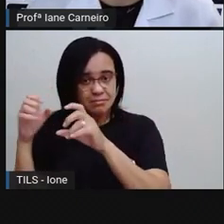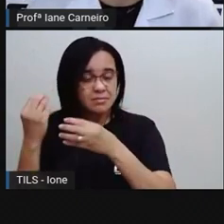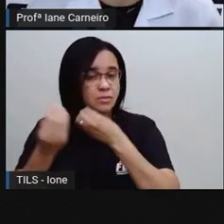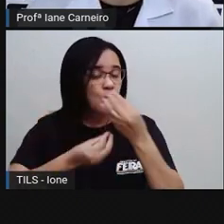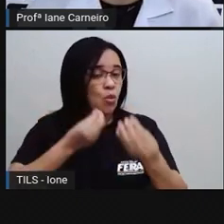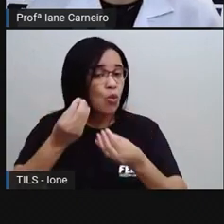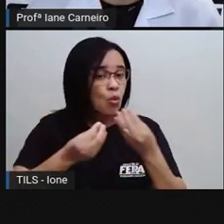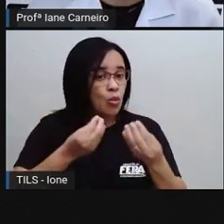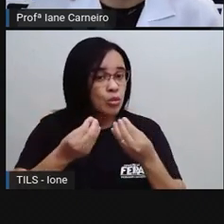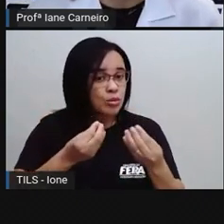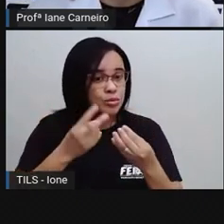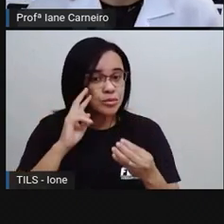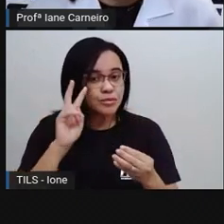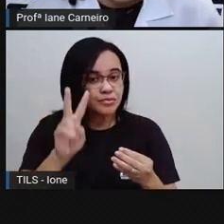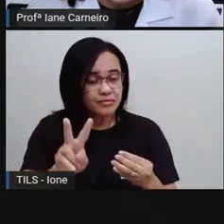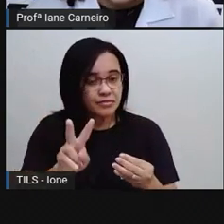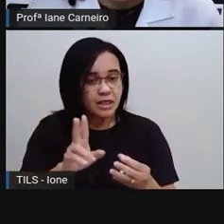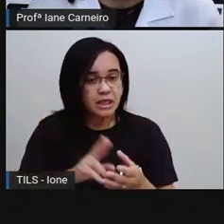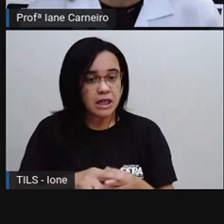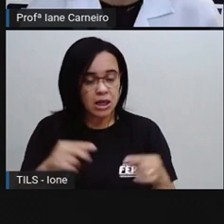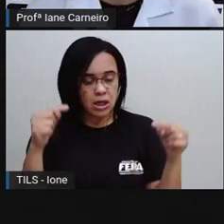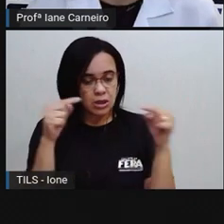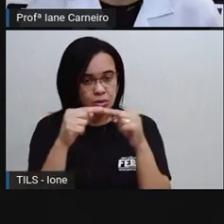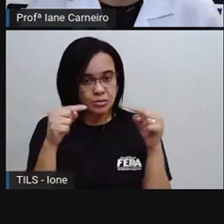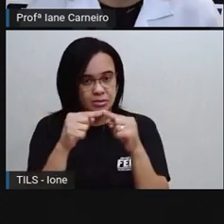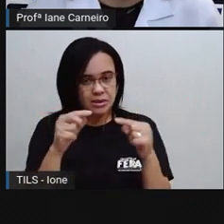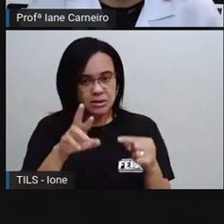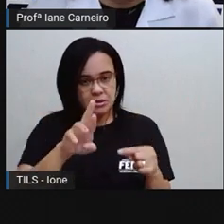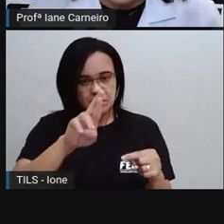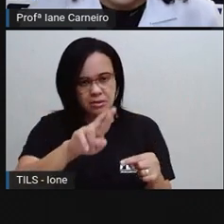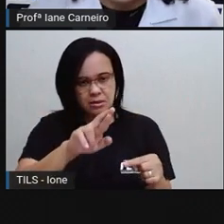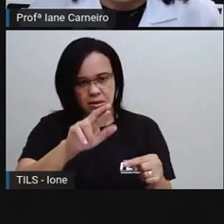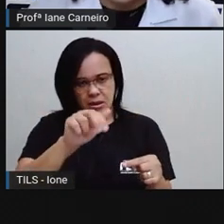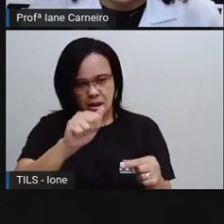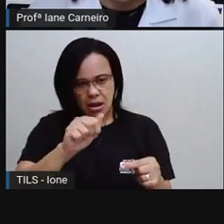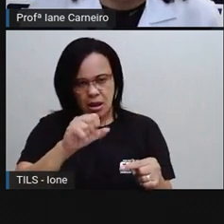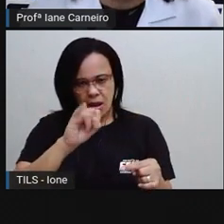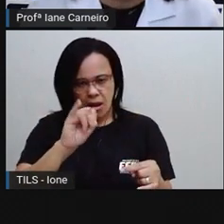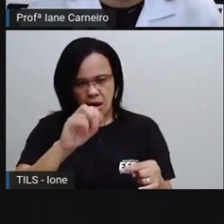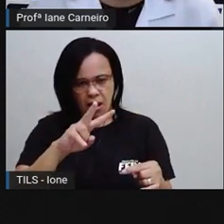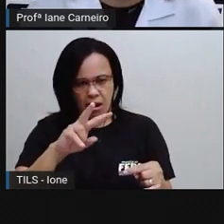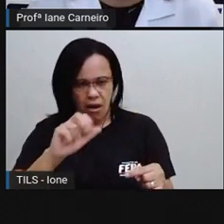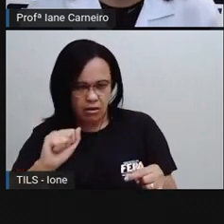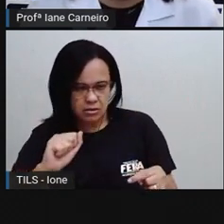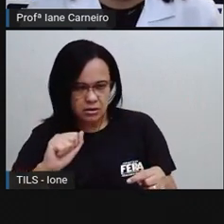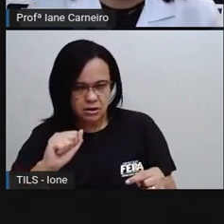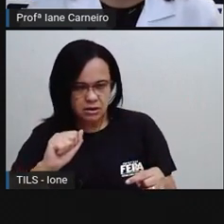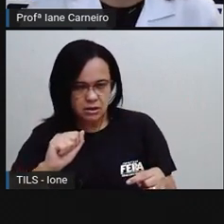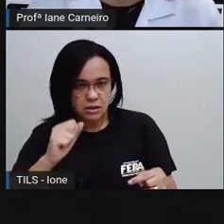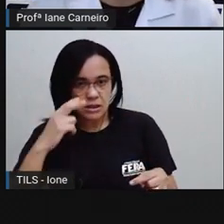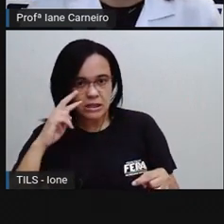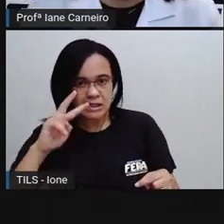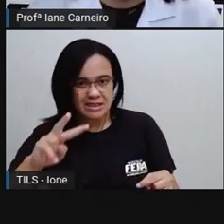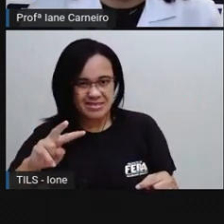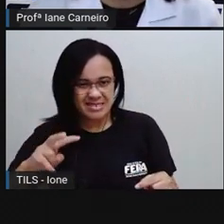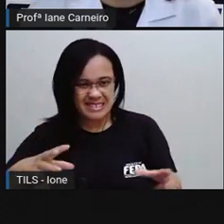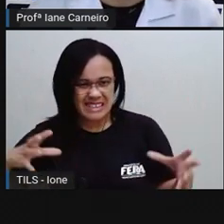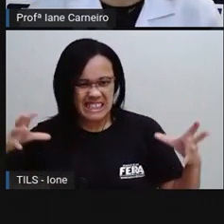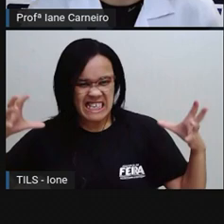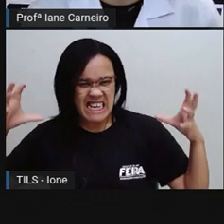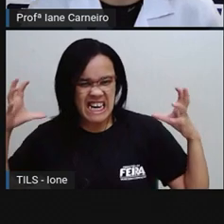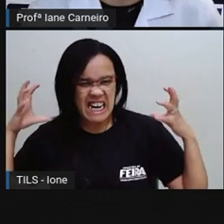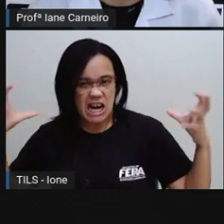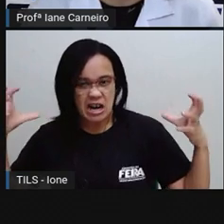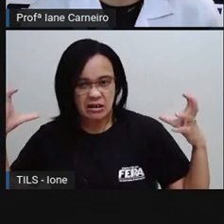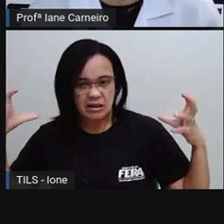gente ir trabalhando essa identificação, né? De quando a gente está com raiva, ó. Olha as mãos, a expressão do rosto.